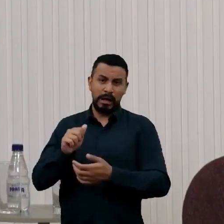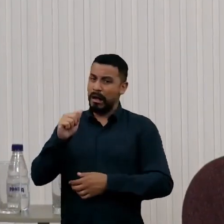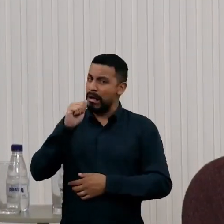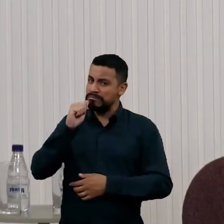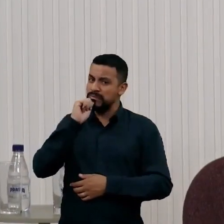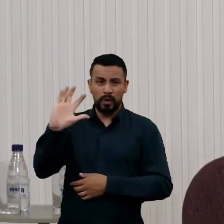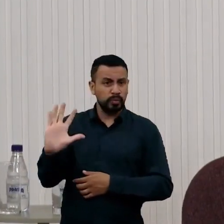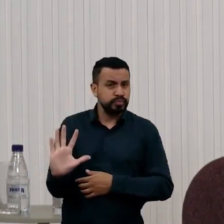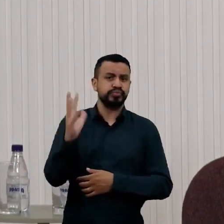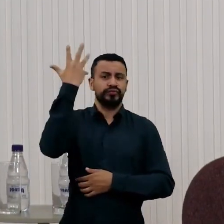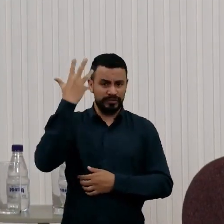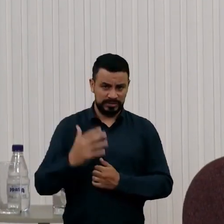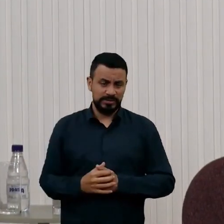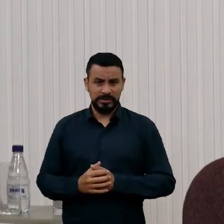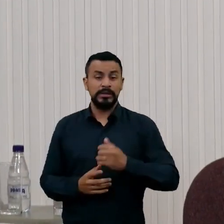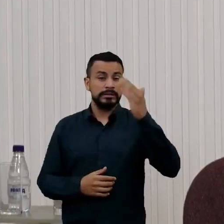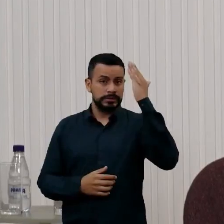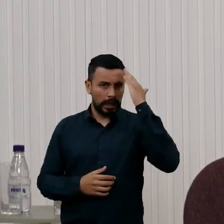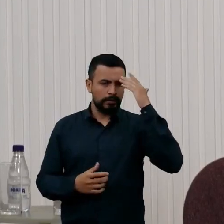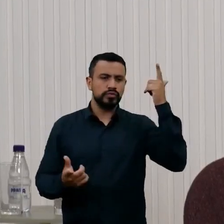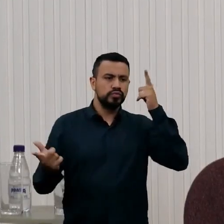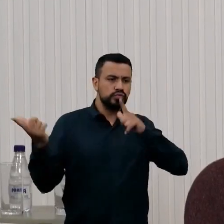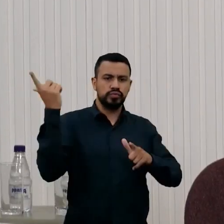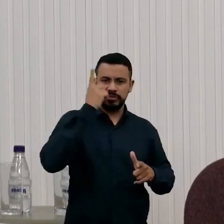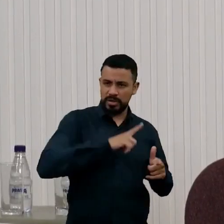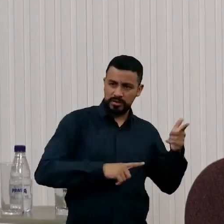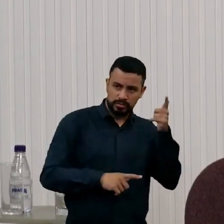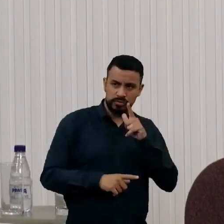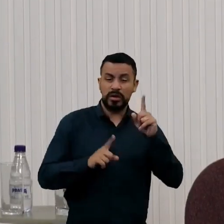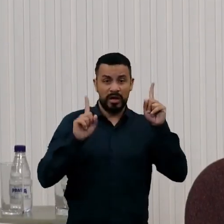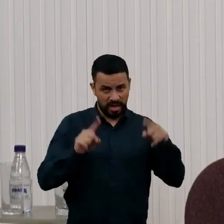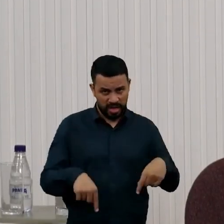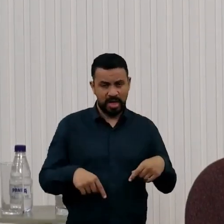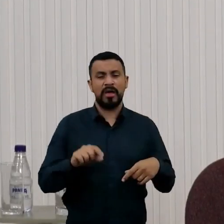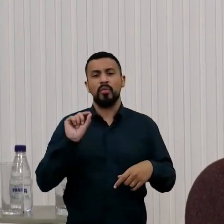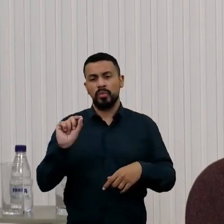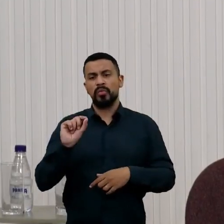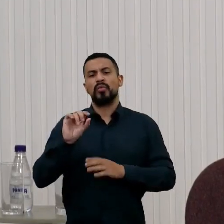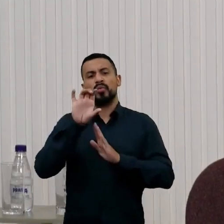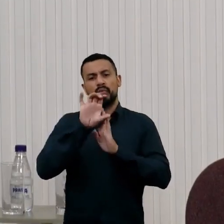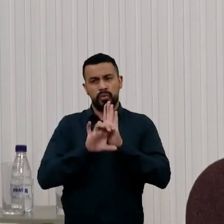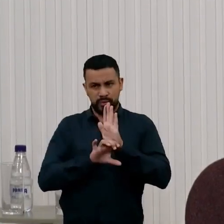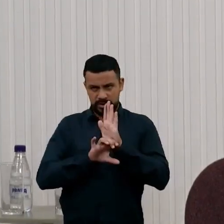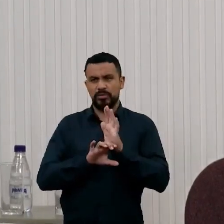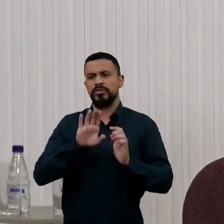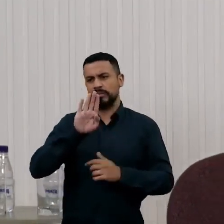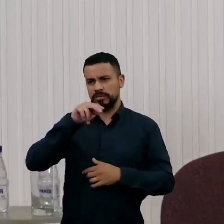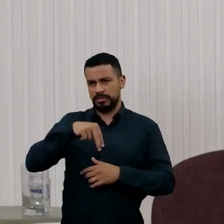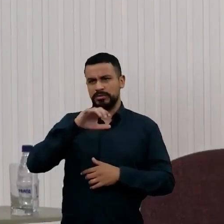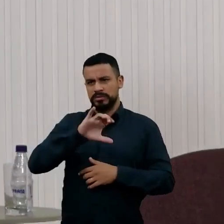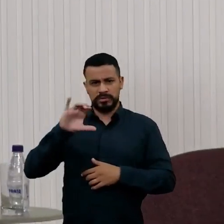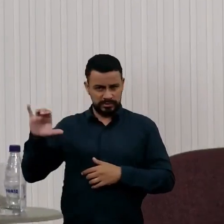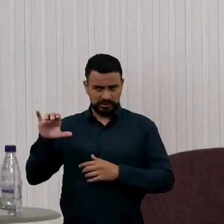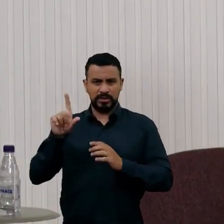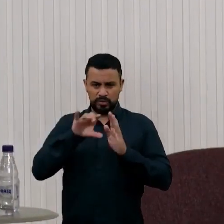Claro que o sucesso é essa base do currículo comum que nós temos, o BNCC. Mas será que aconteceu na realidade?